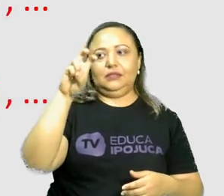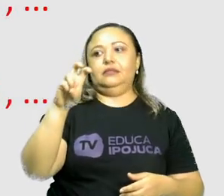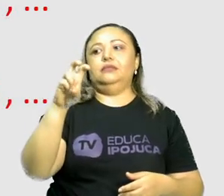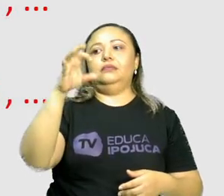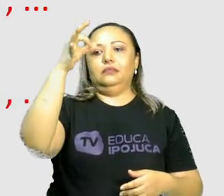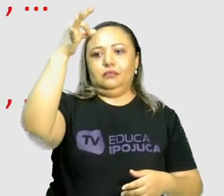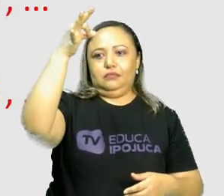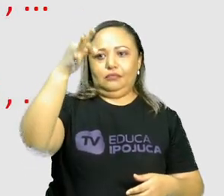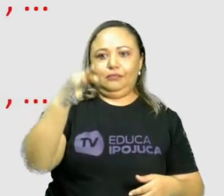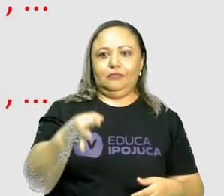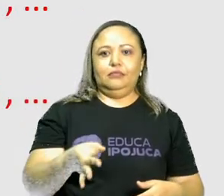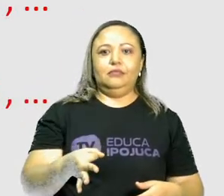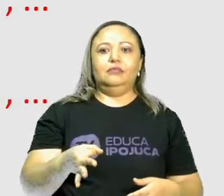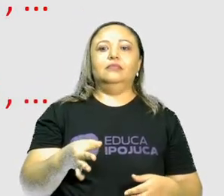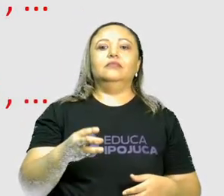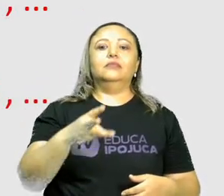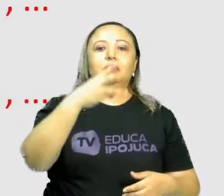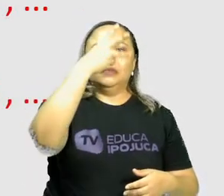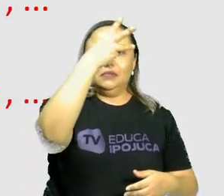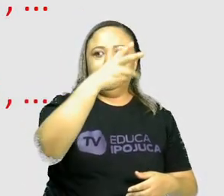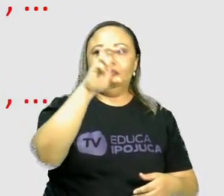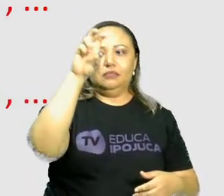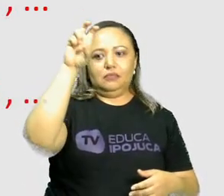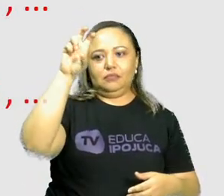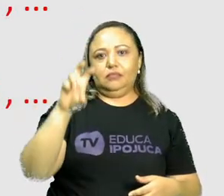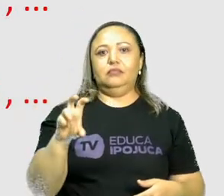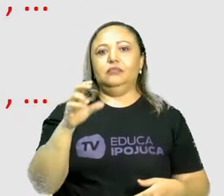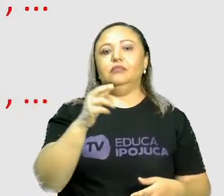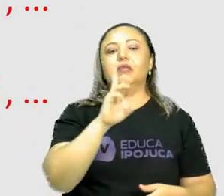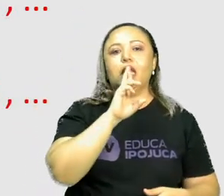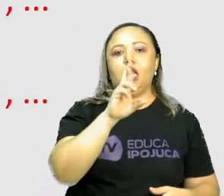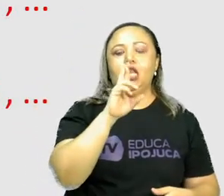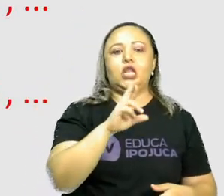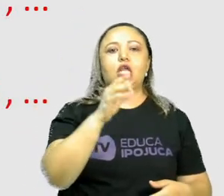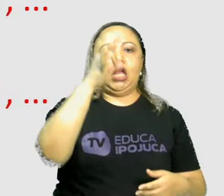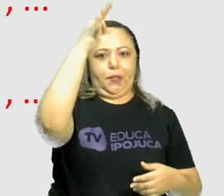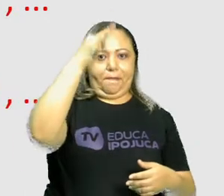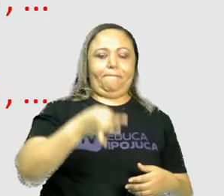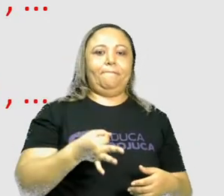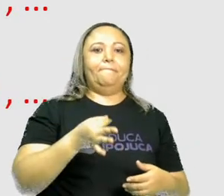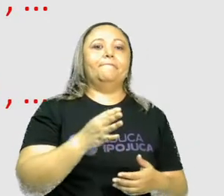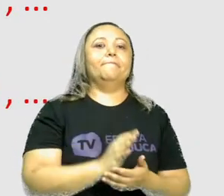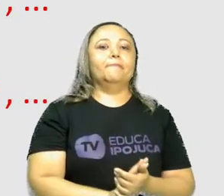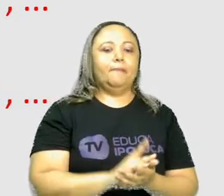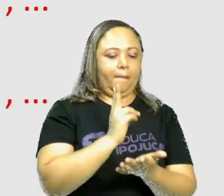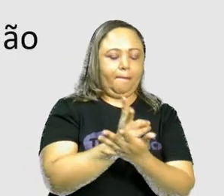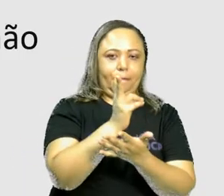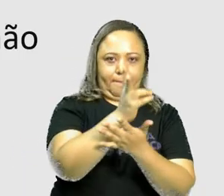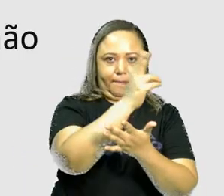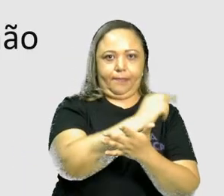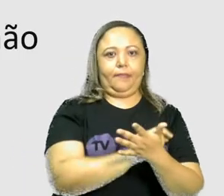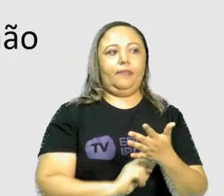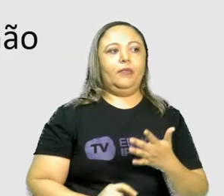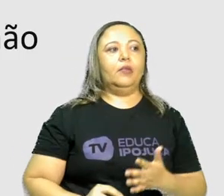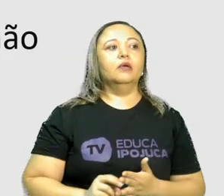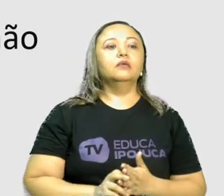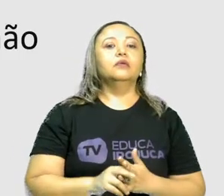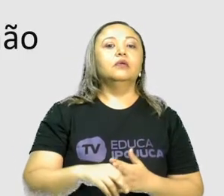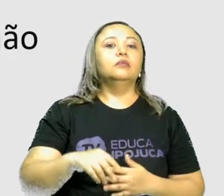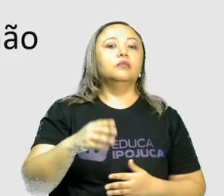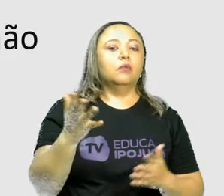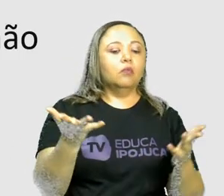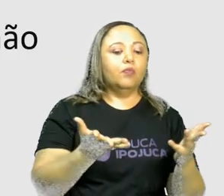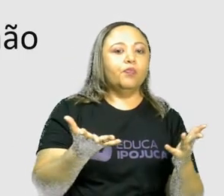pois é. Quem respondeu 35, acertou. Vamos lá continuar? Pois é.